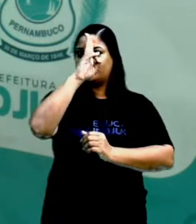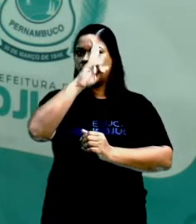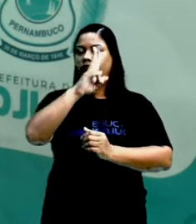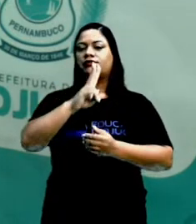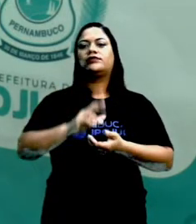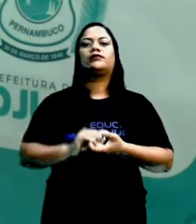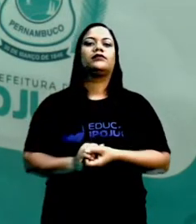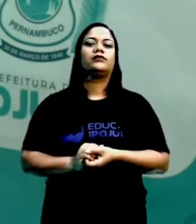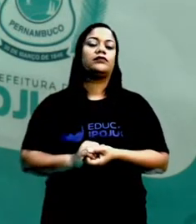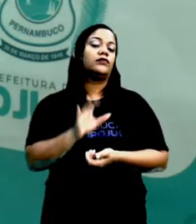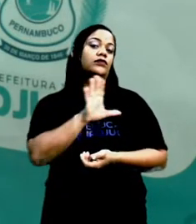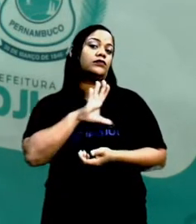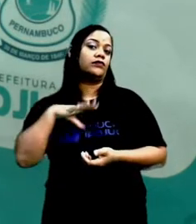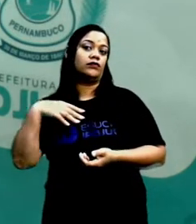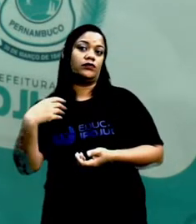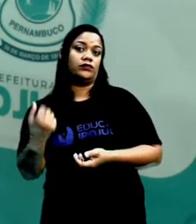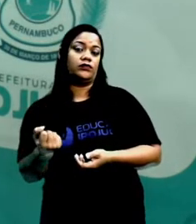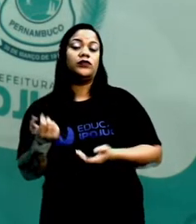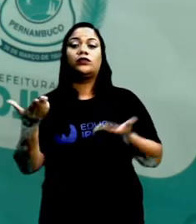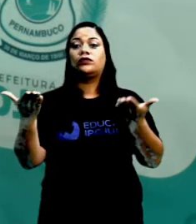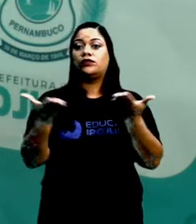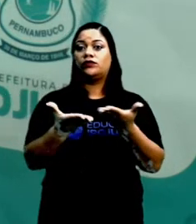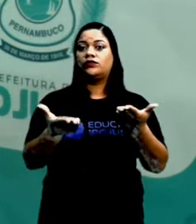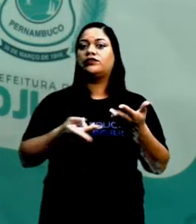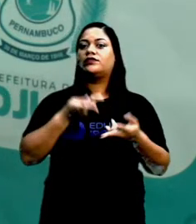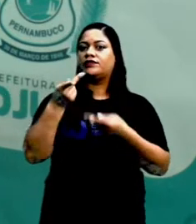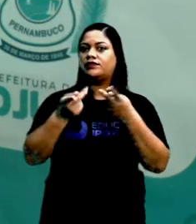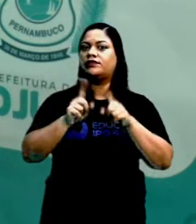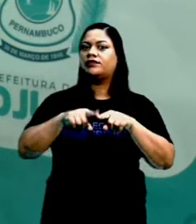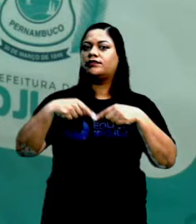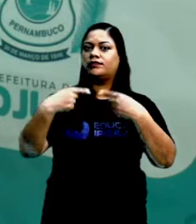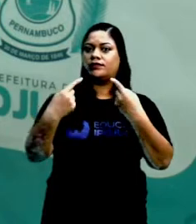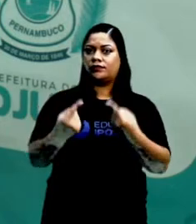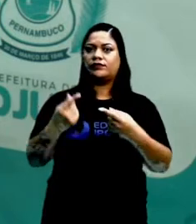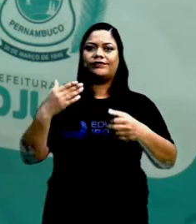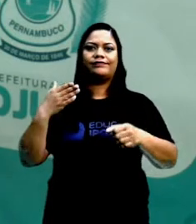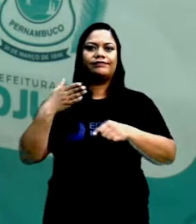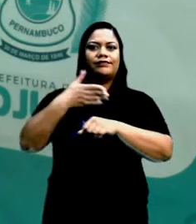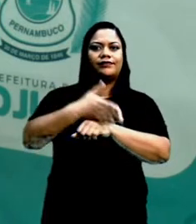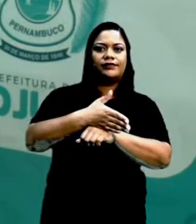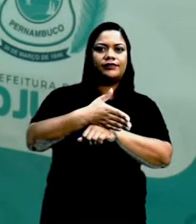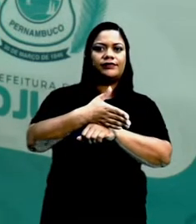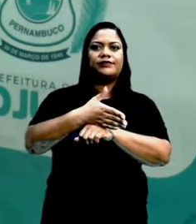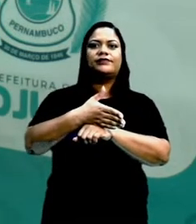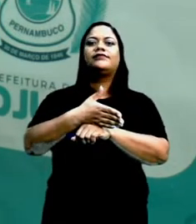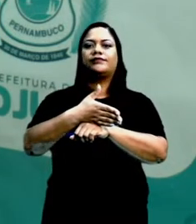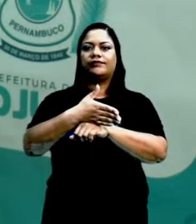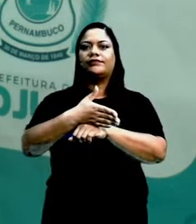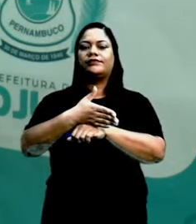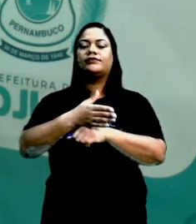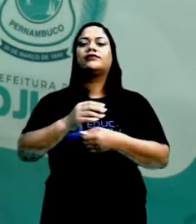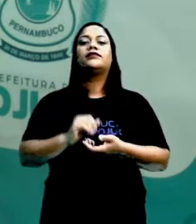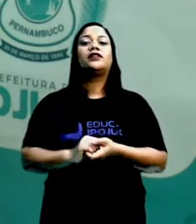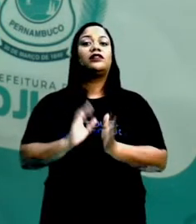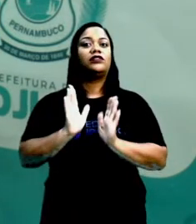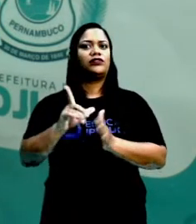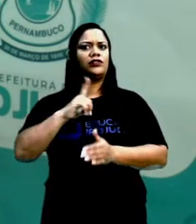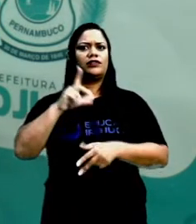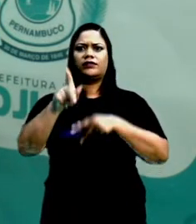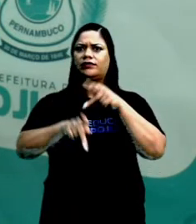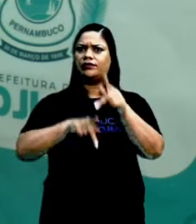conquista da América. Hoje em dia, nós falamos mais também em invasão. Havia os japóvos